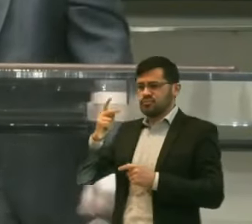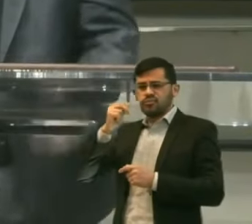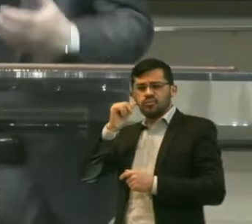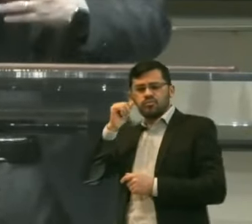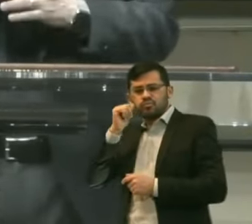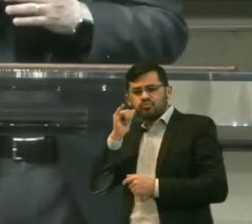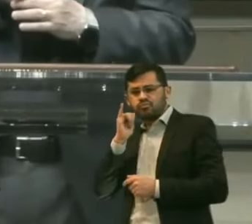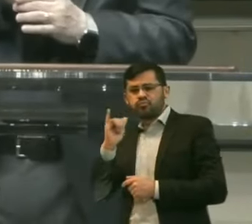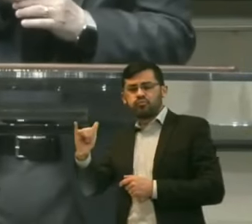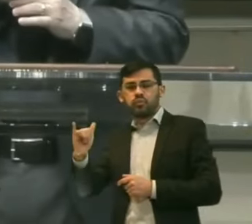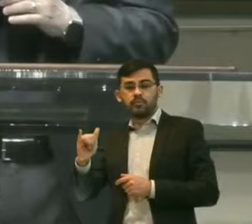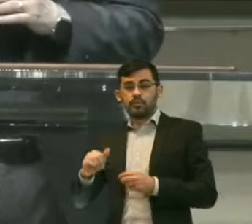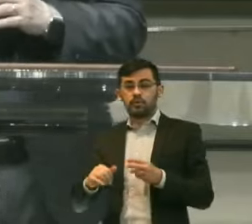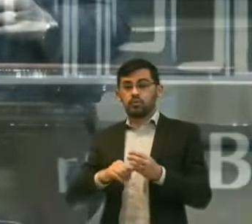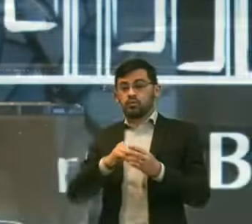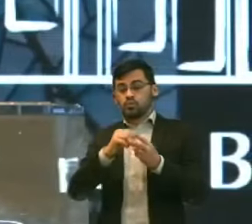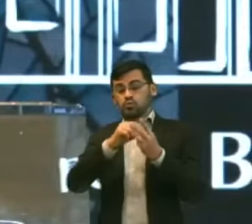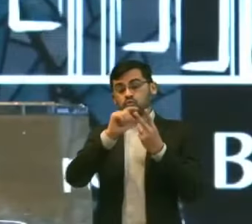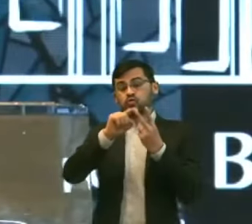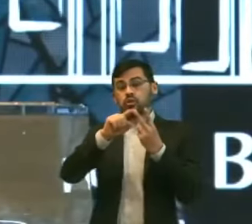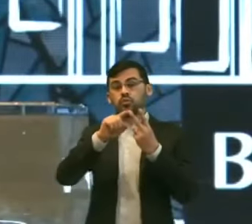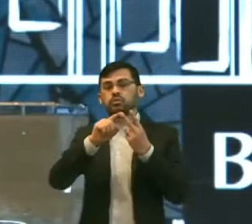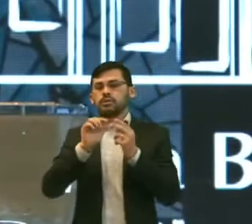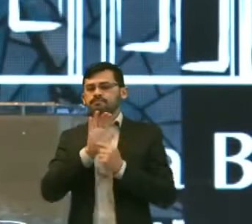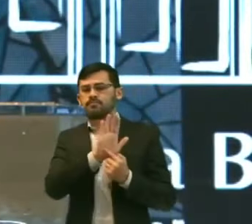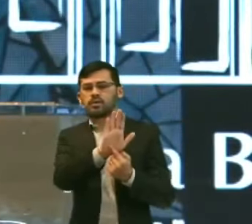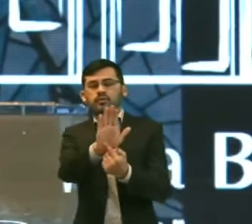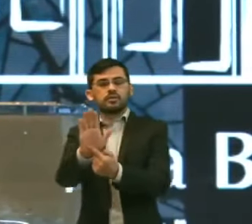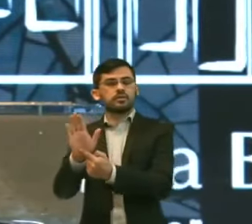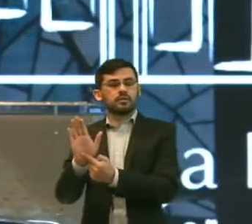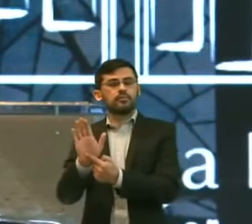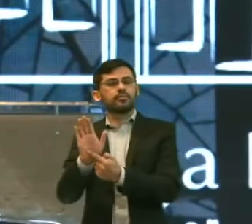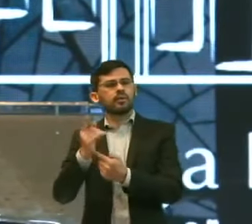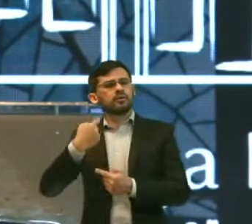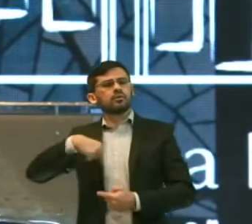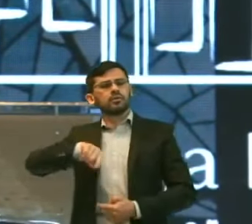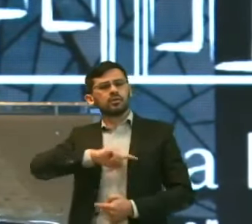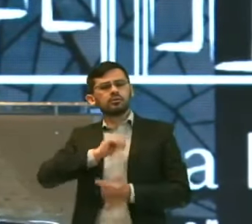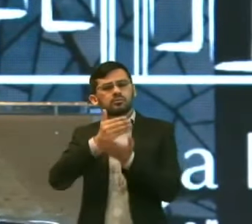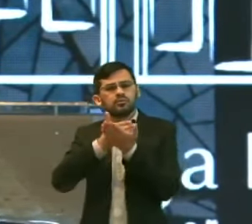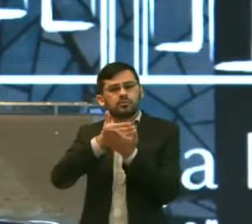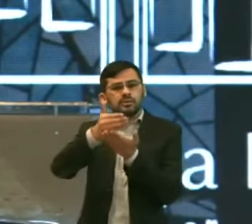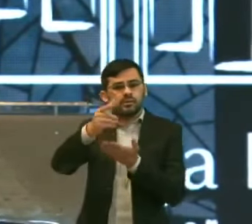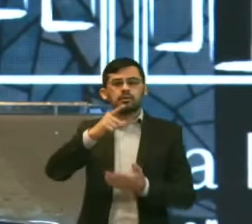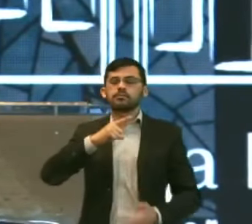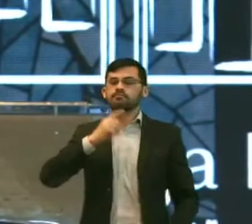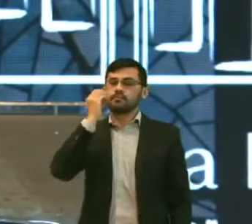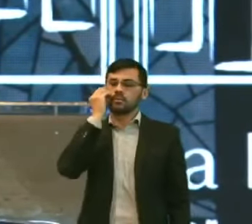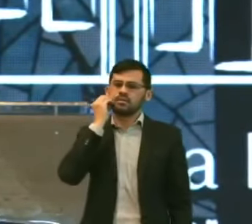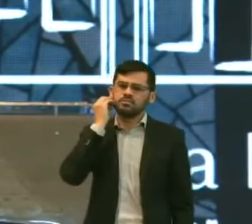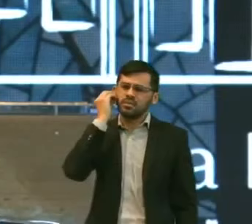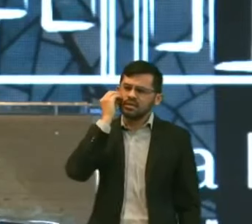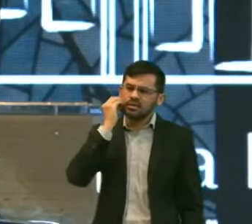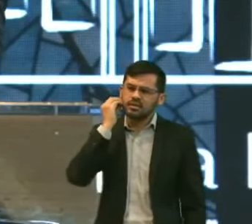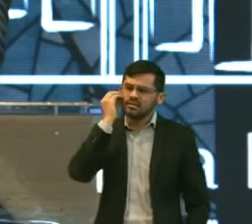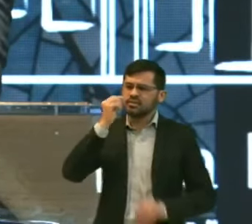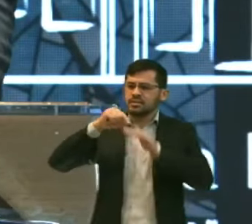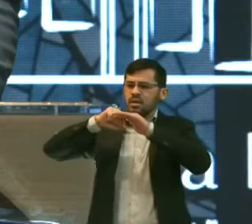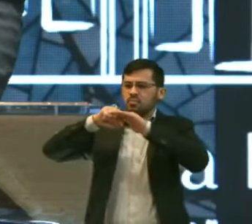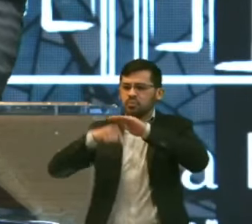sinal Que este texto Nos revela É que nós Vamos passar A ter experiências Profundas Com as